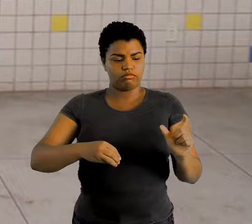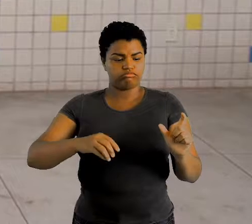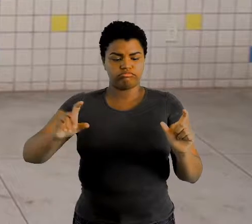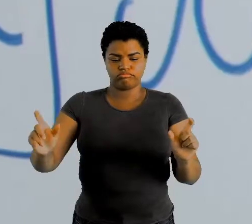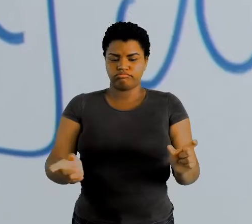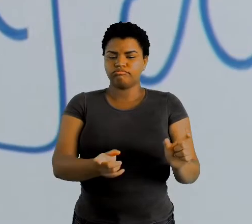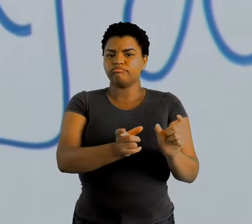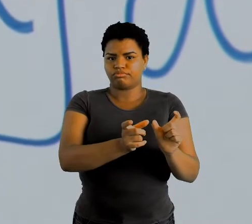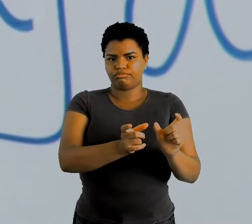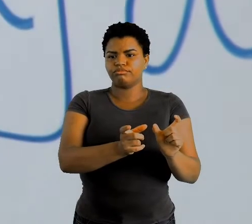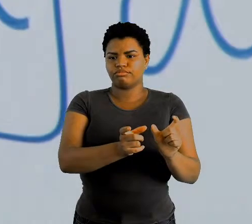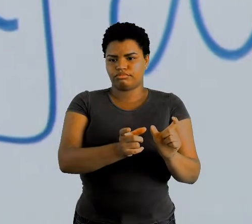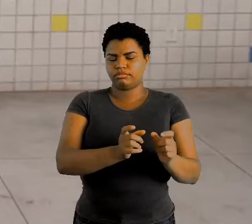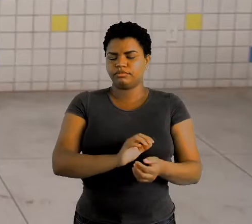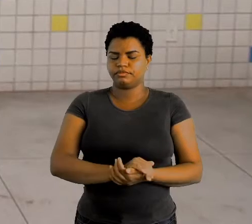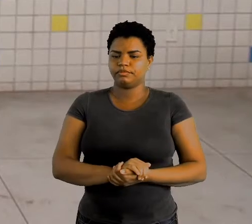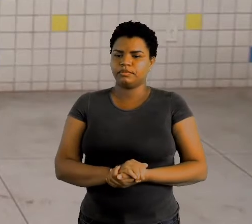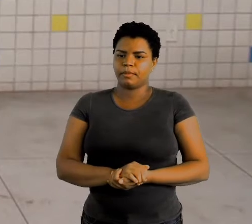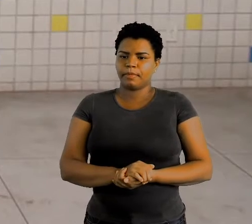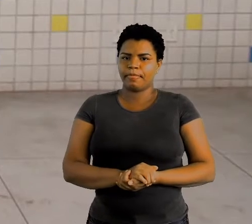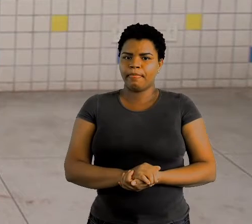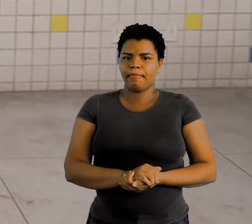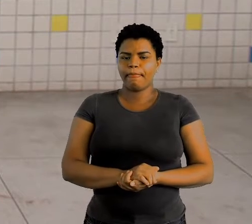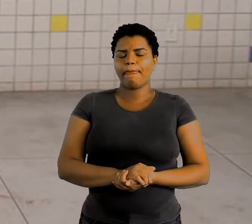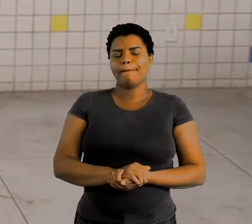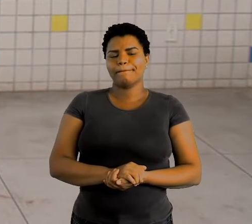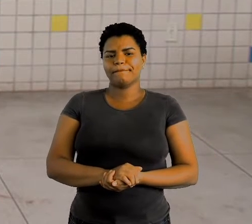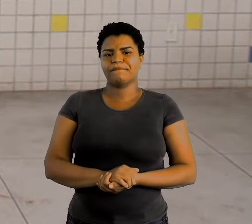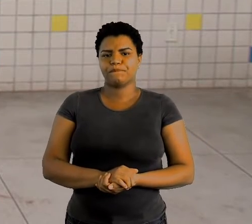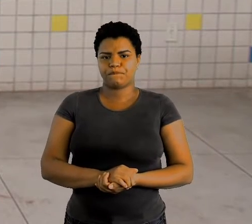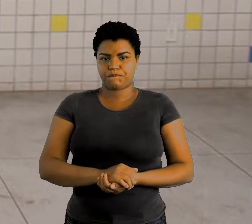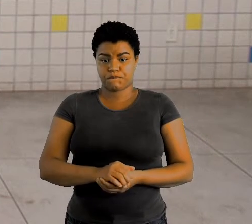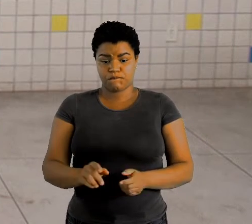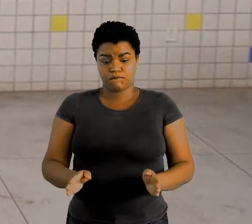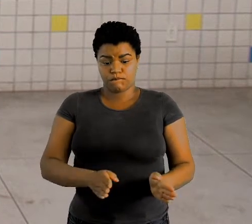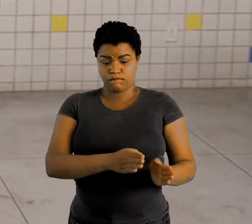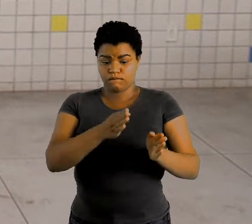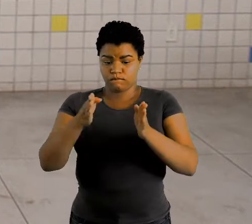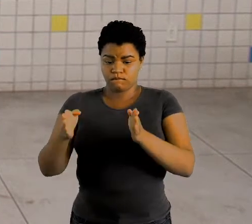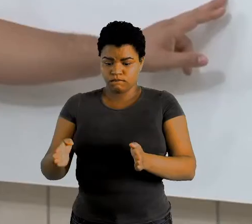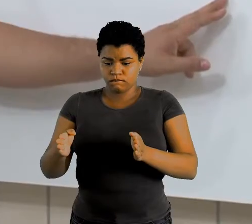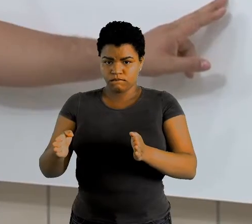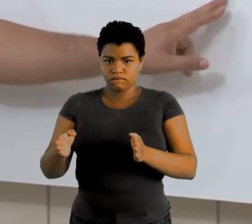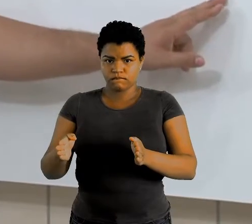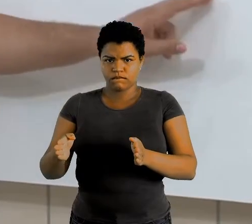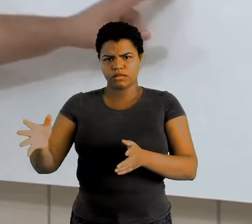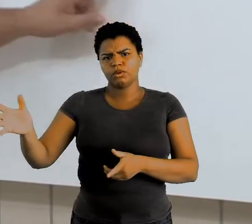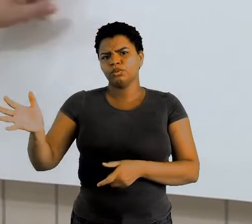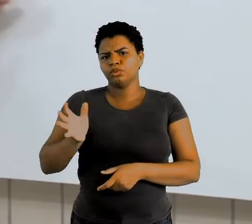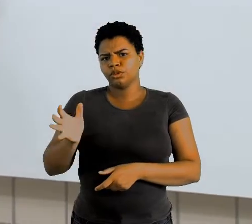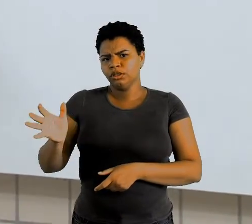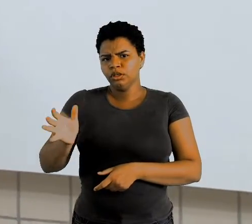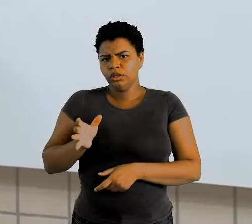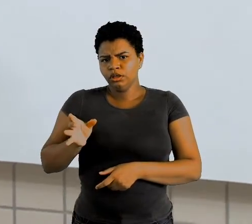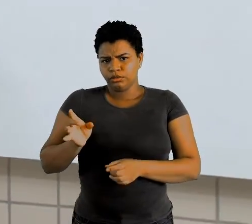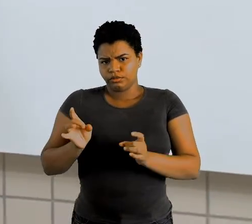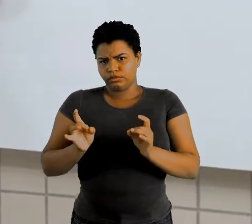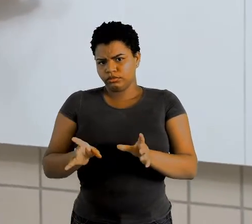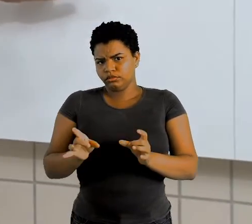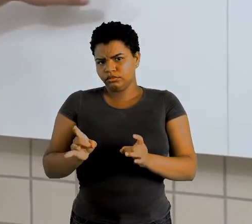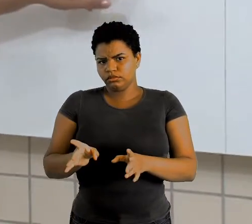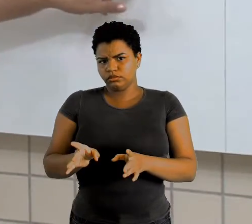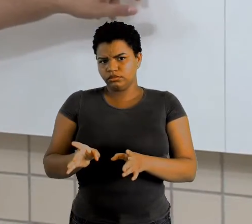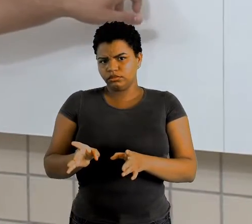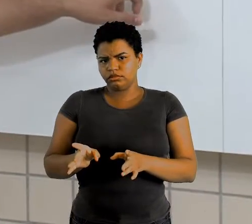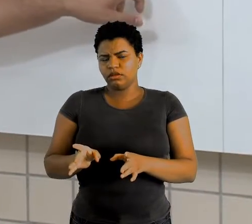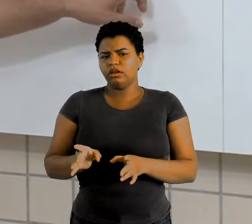Vamos para a segunda parte desse trecho. De um rico mercador. Quem aqui é